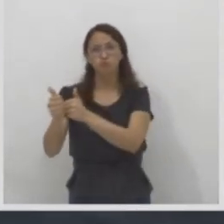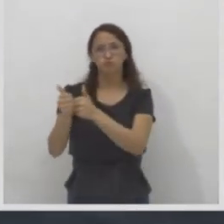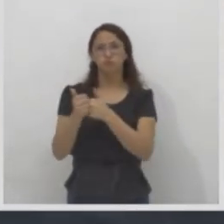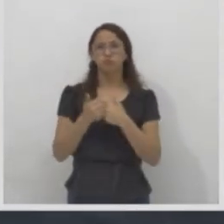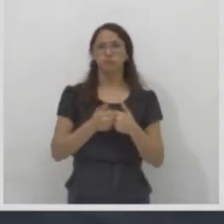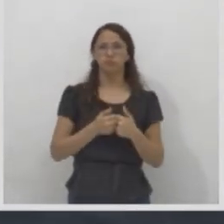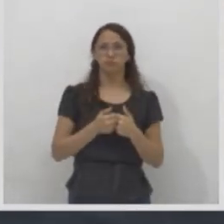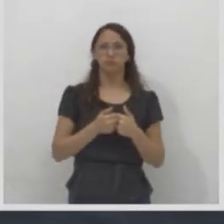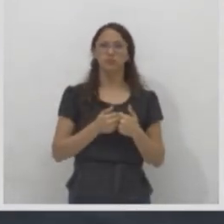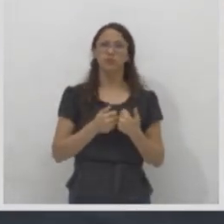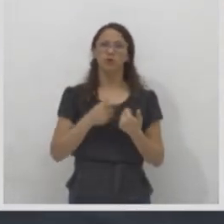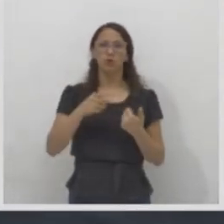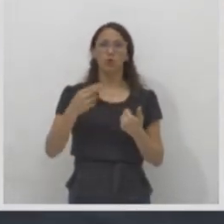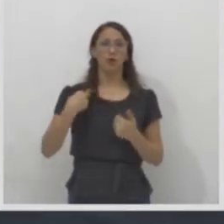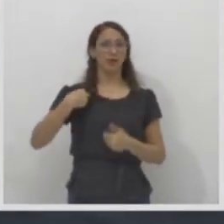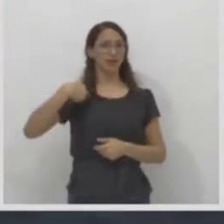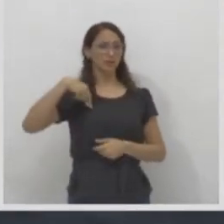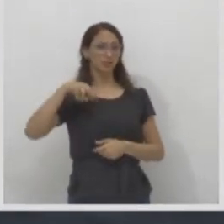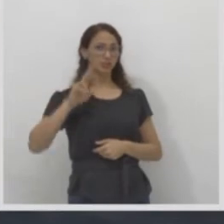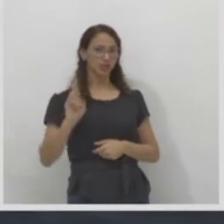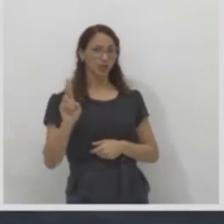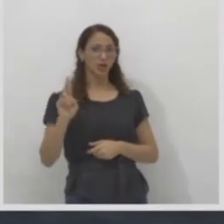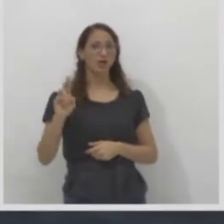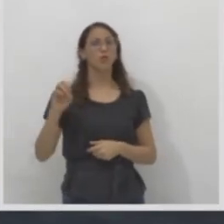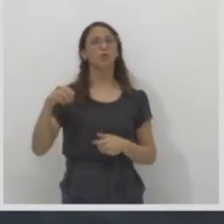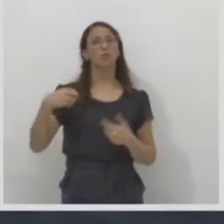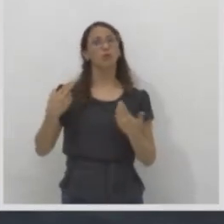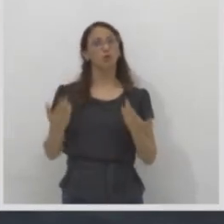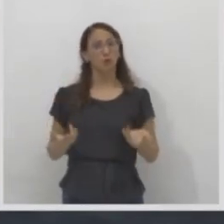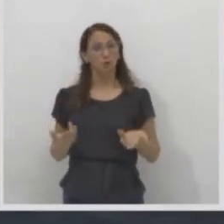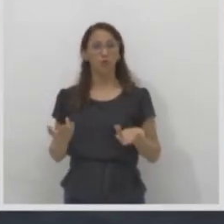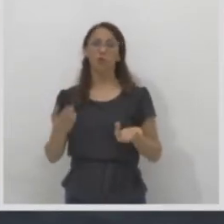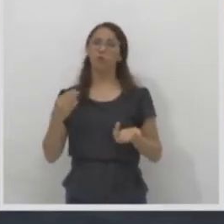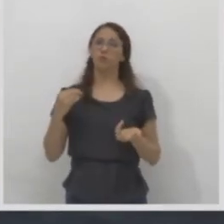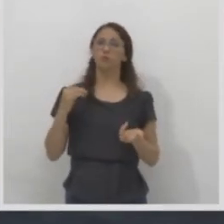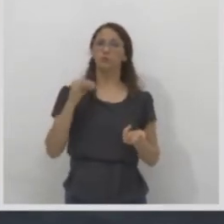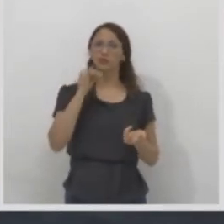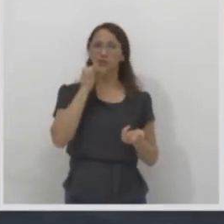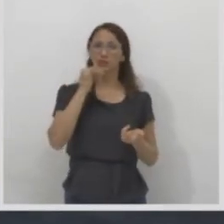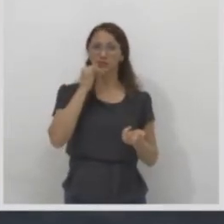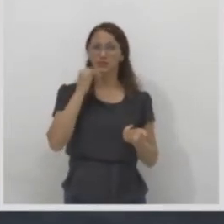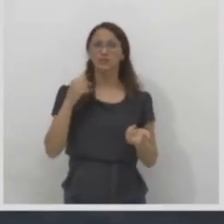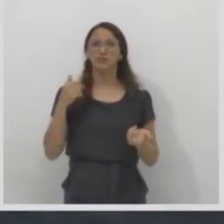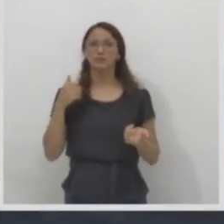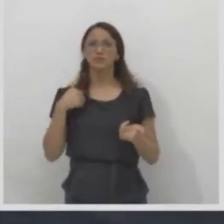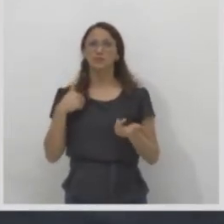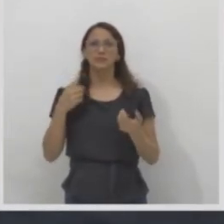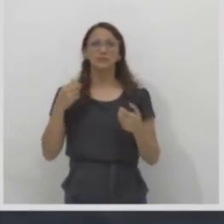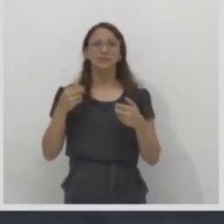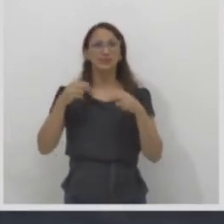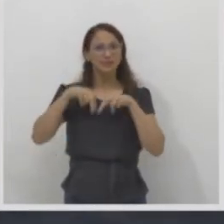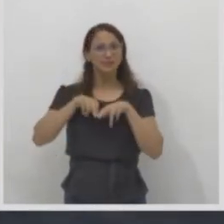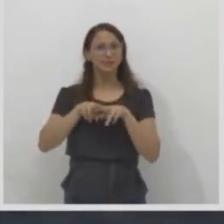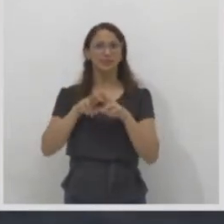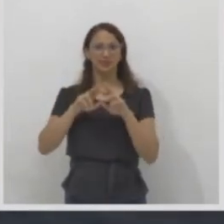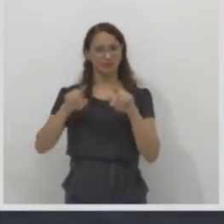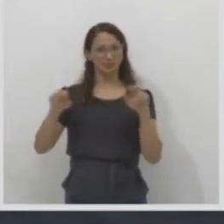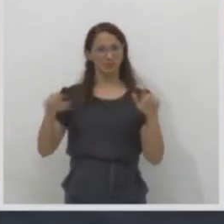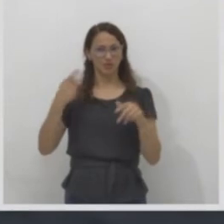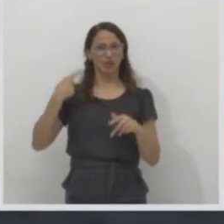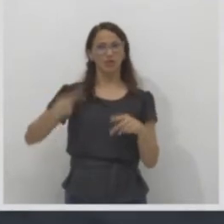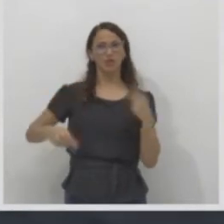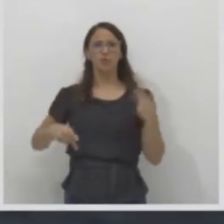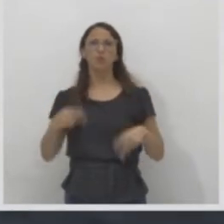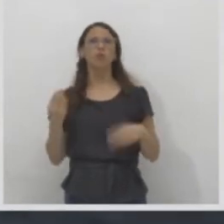orientação sexual. Tudo isso, então, pode fazer com que você seja forçado por perseguições